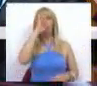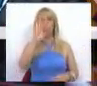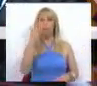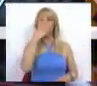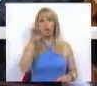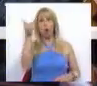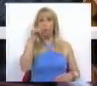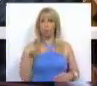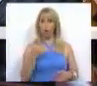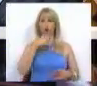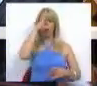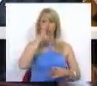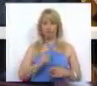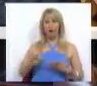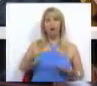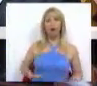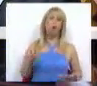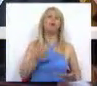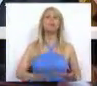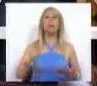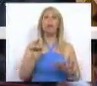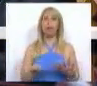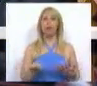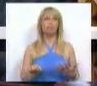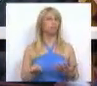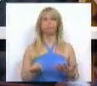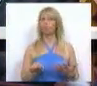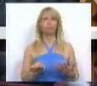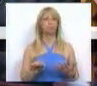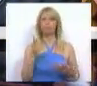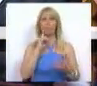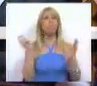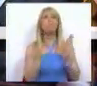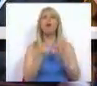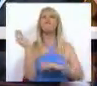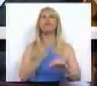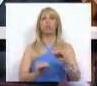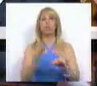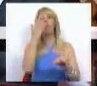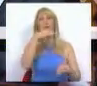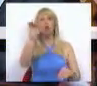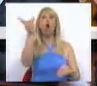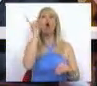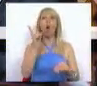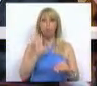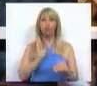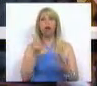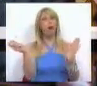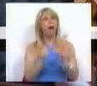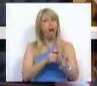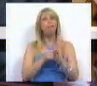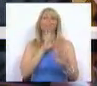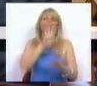governo, nesta circunstância, não teríamos agendado a votação. Mas se agendada, teríamos que ter votado o tratado.